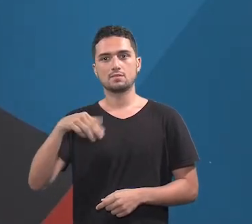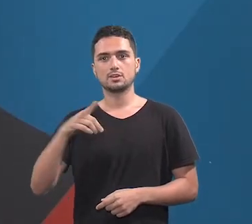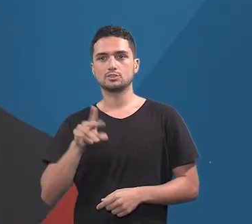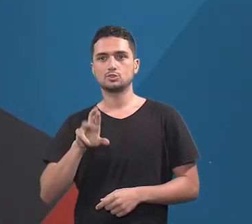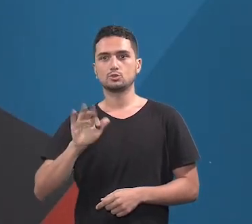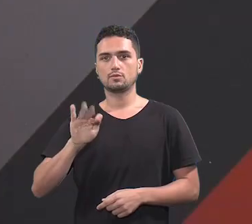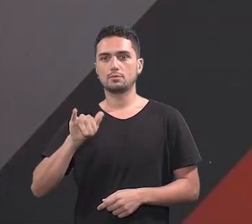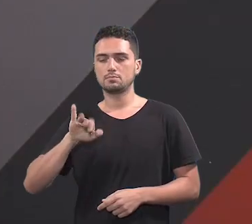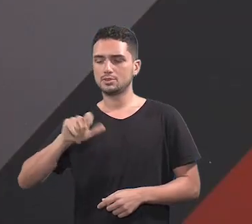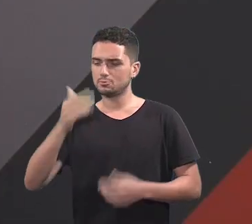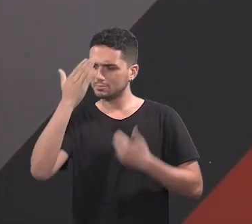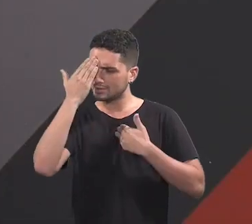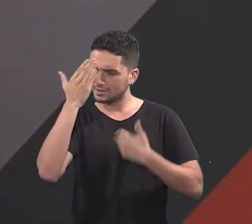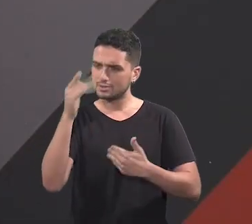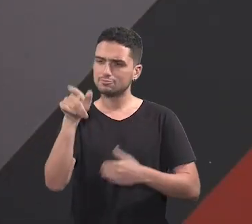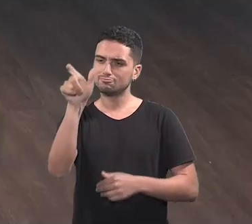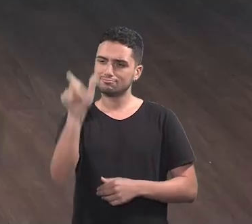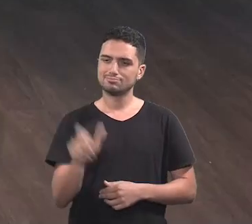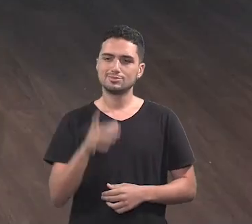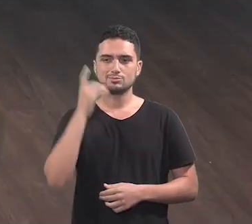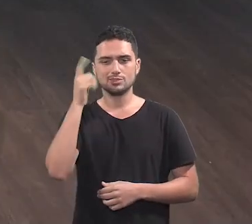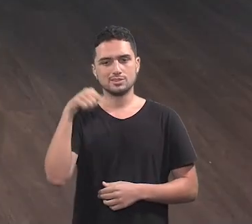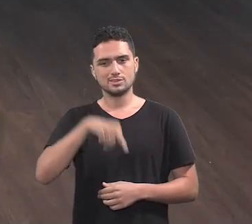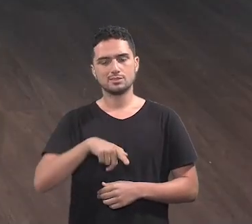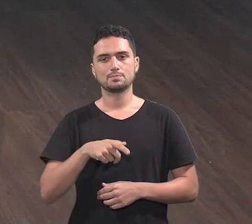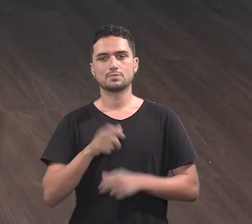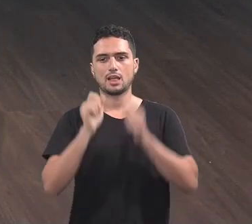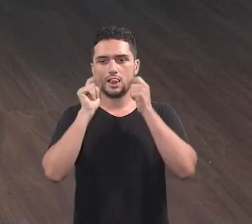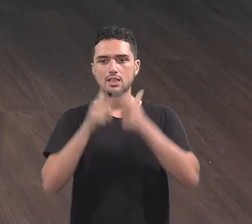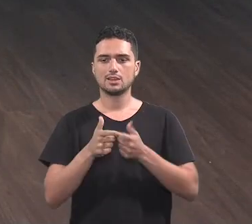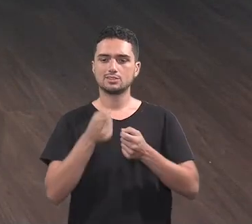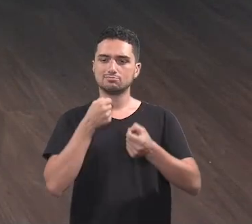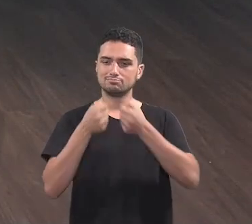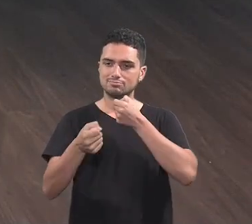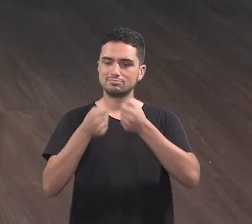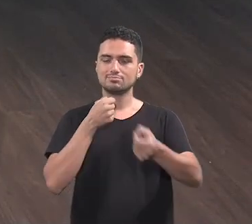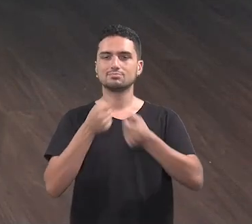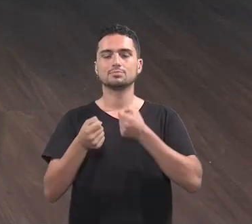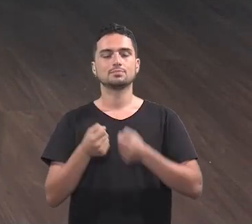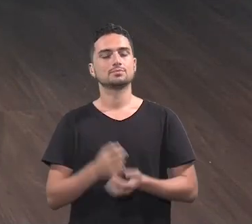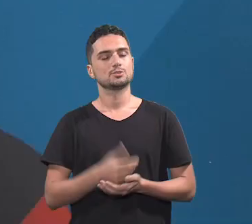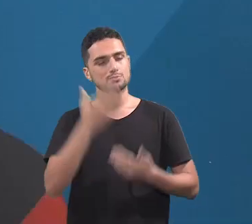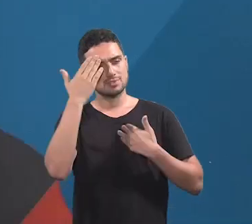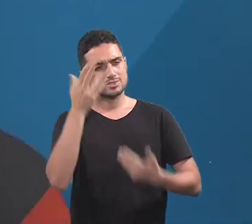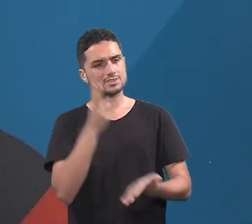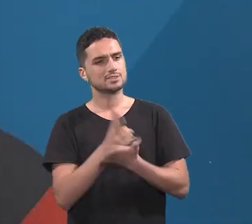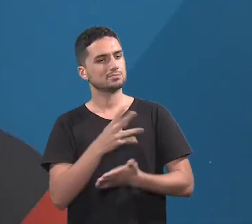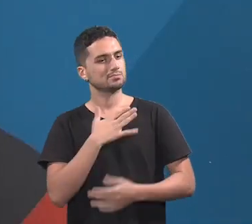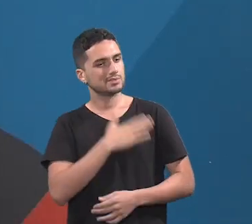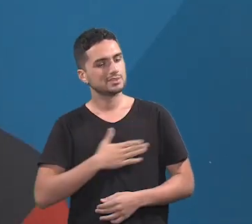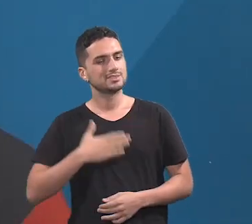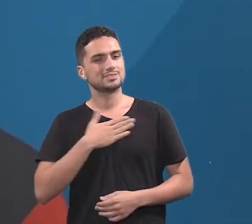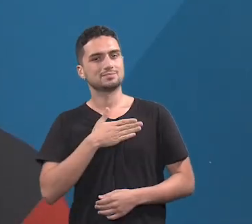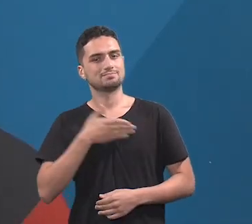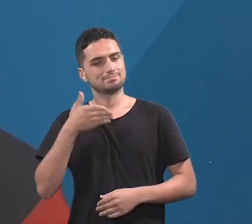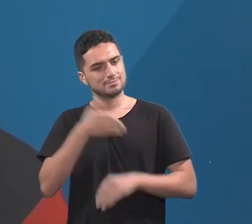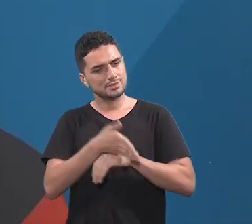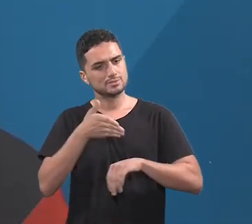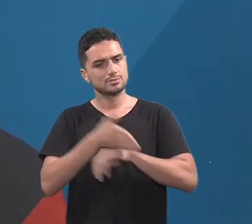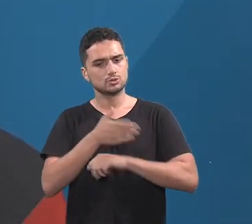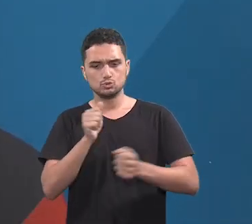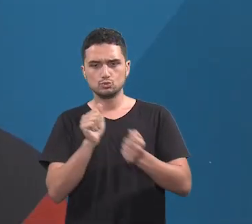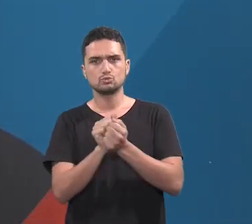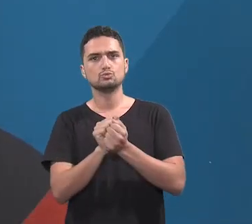Deputado, muito obrigada pela sua presença aqui no Alerje Entrevista. Obrigado, é sempre um prazer estar podendo participar dessa entrevista junto com